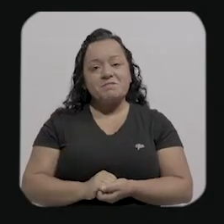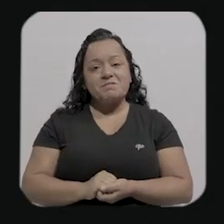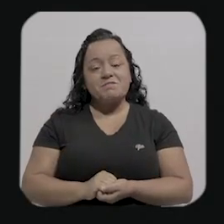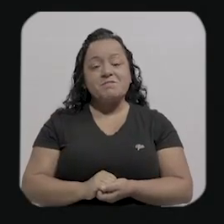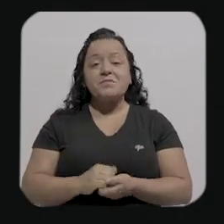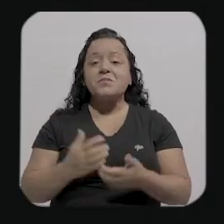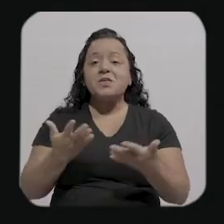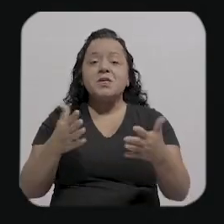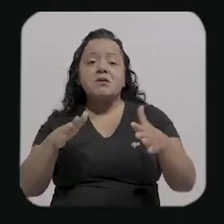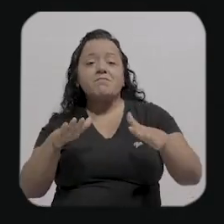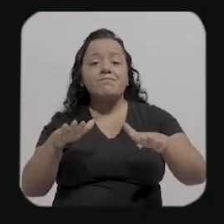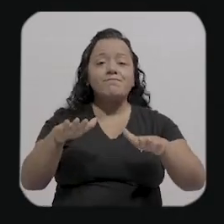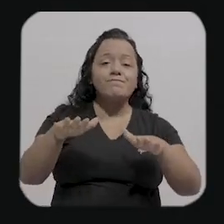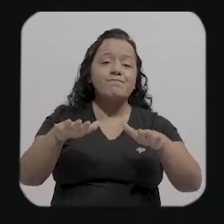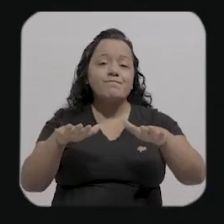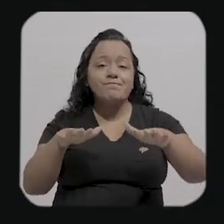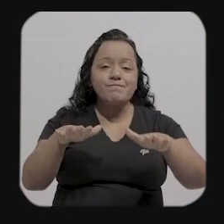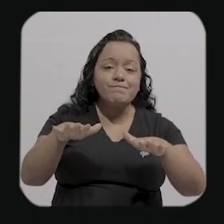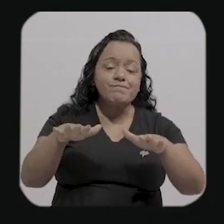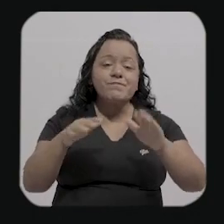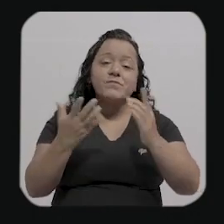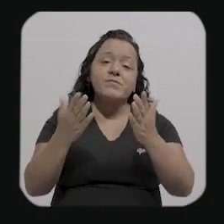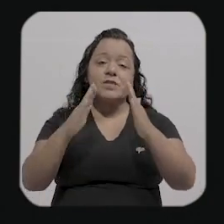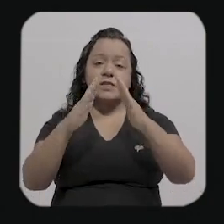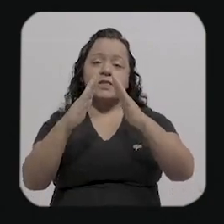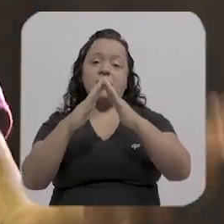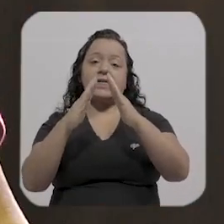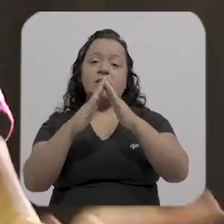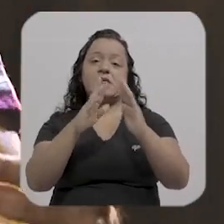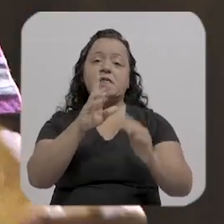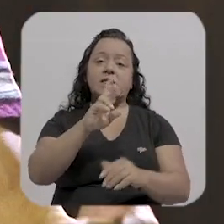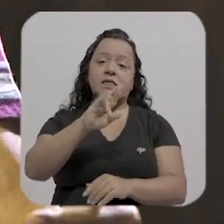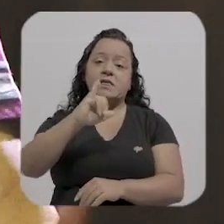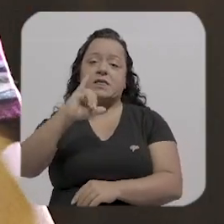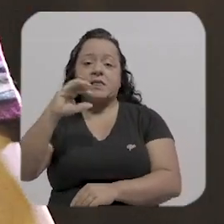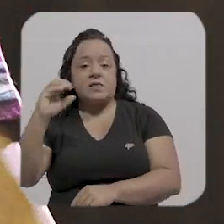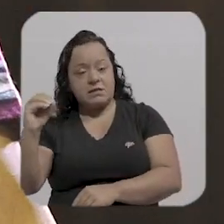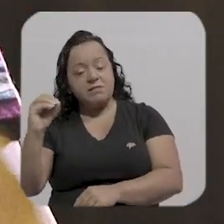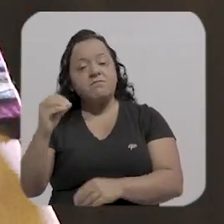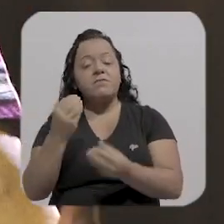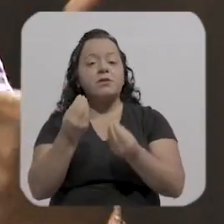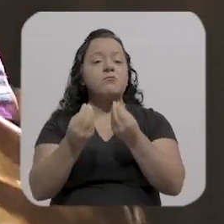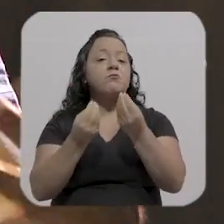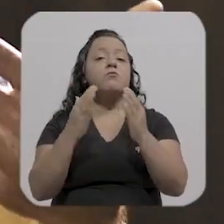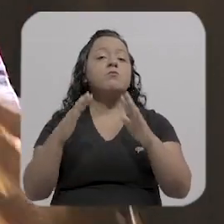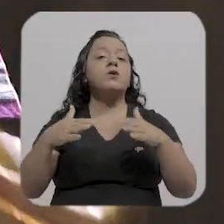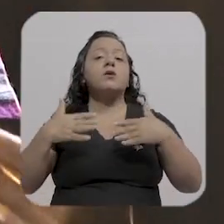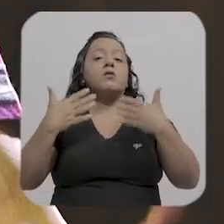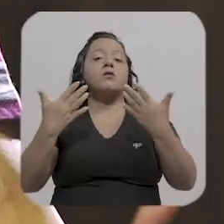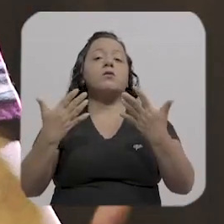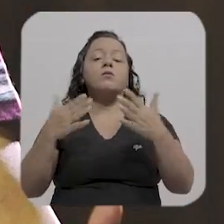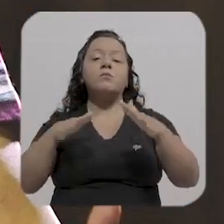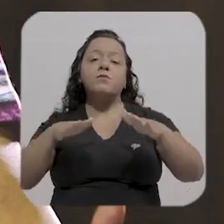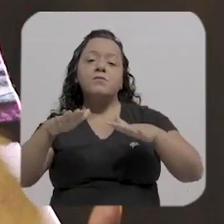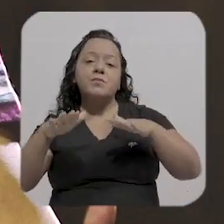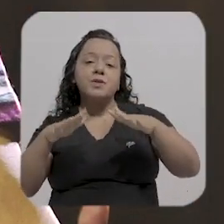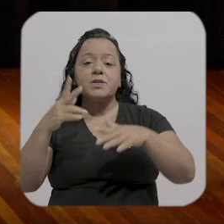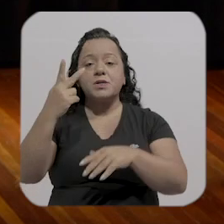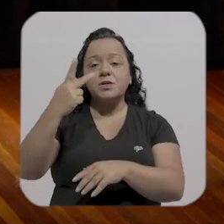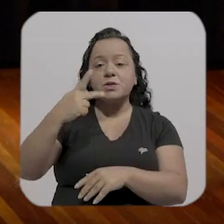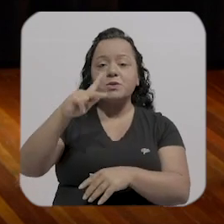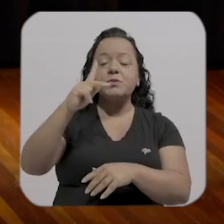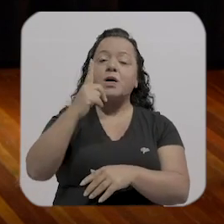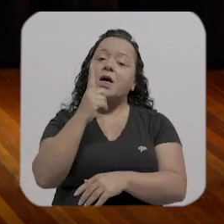qual é o banzeiro né falando de rio falando de casa rio né qual é o movimento que você quer fazer né qual o movimento da sua da sua água né